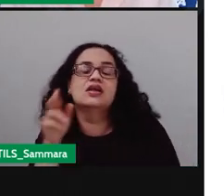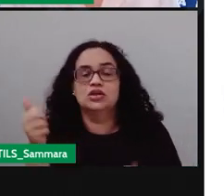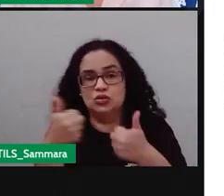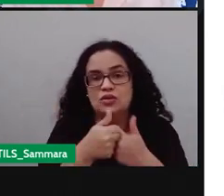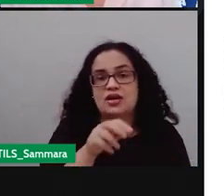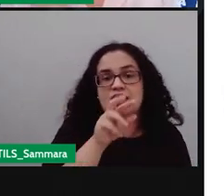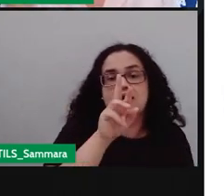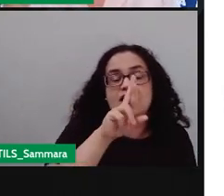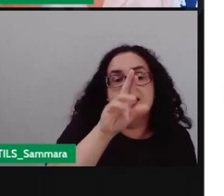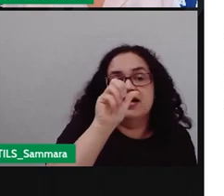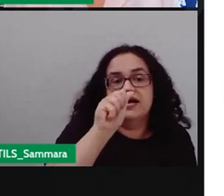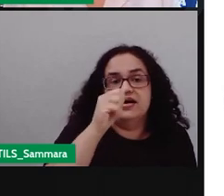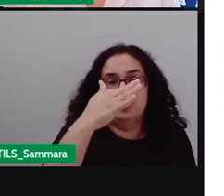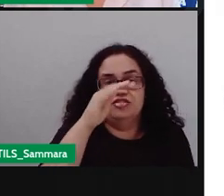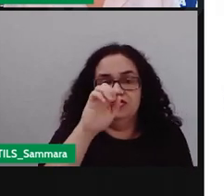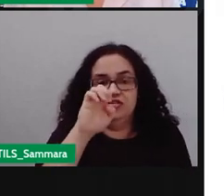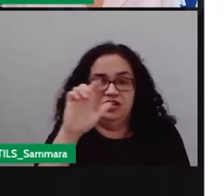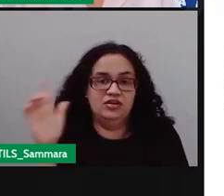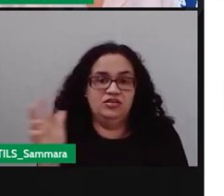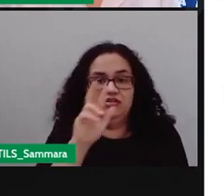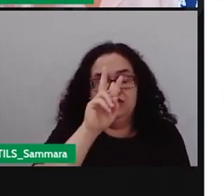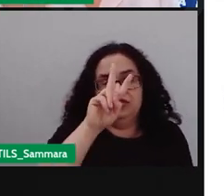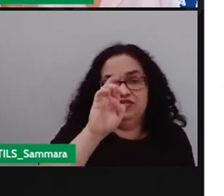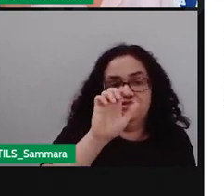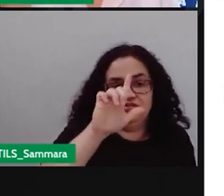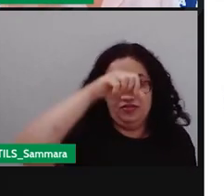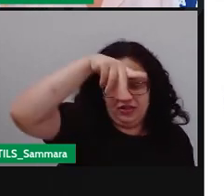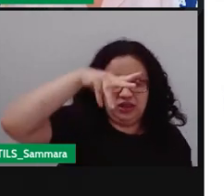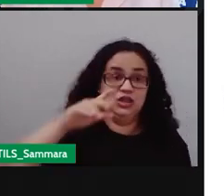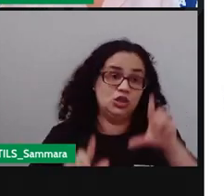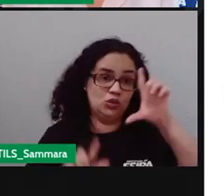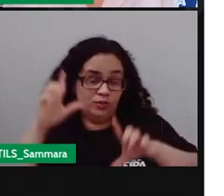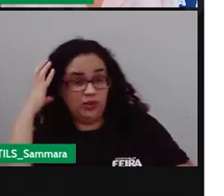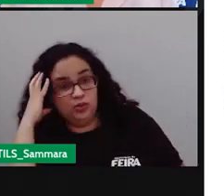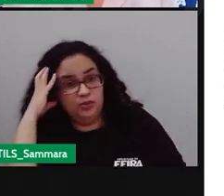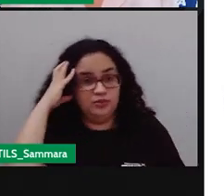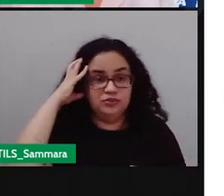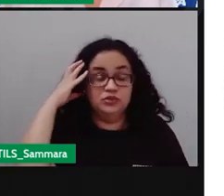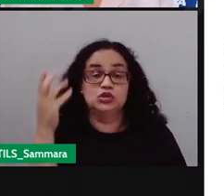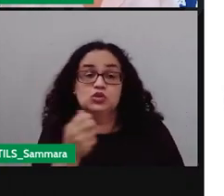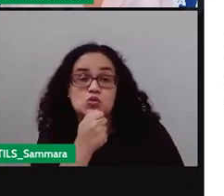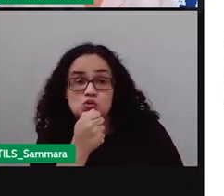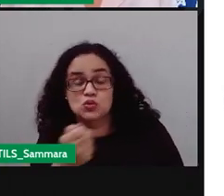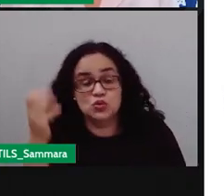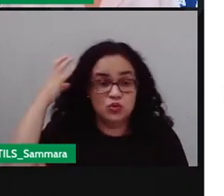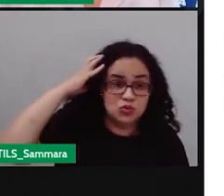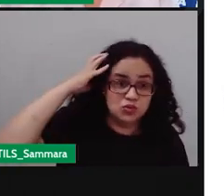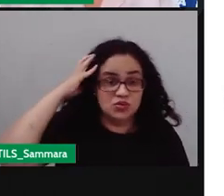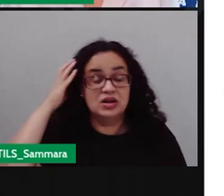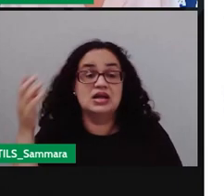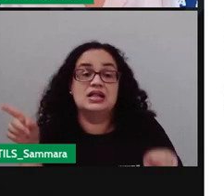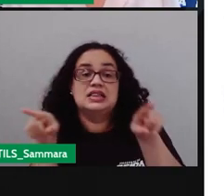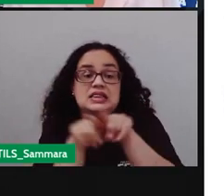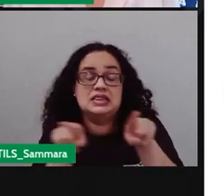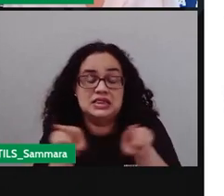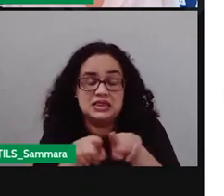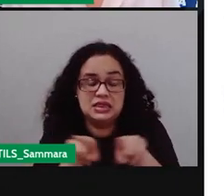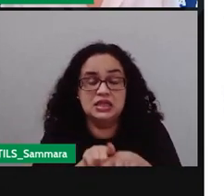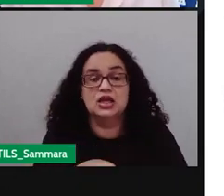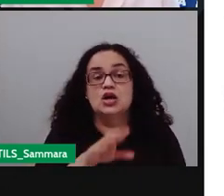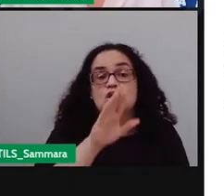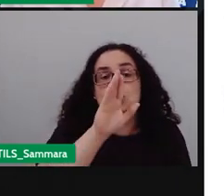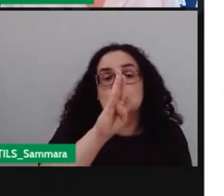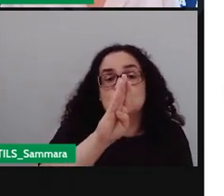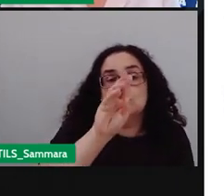vocês né que tem aí um problema de rádio ele tem jornalista com programa de rádio tem um blog né